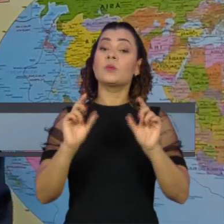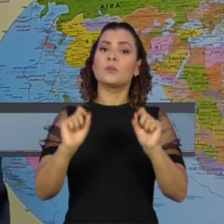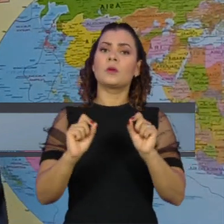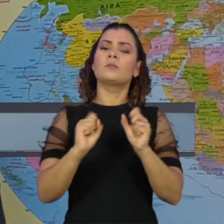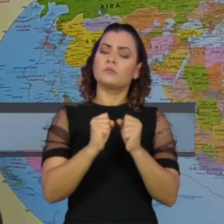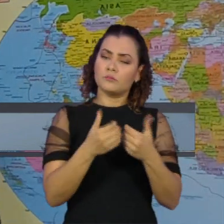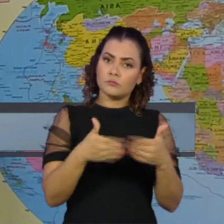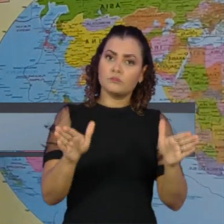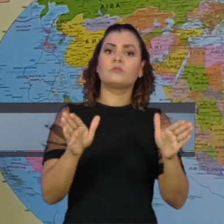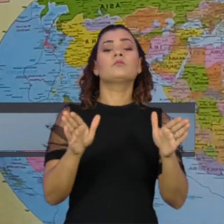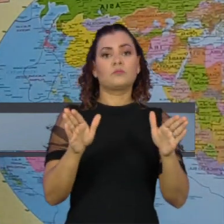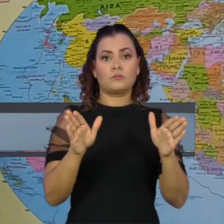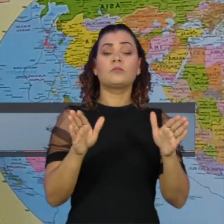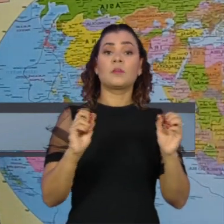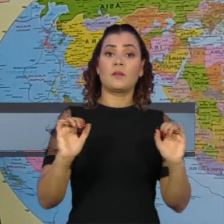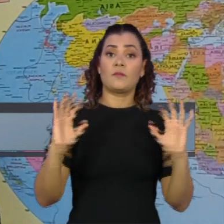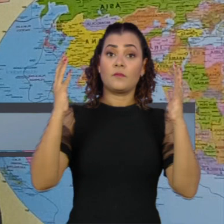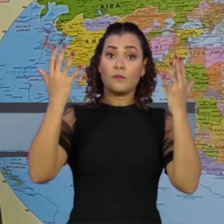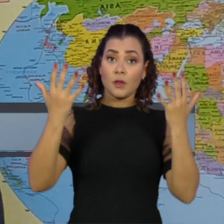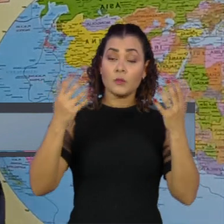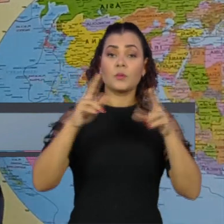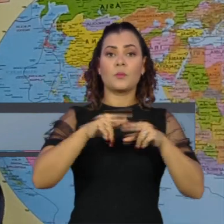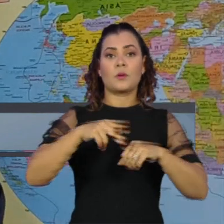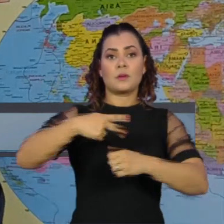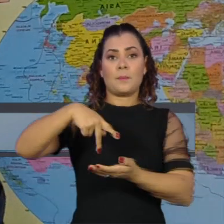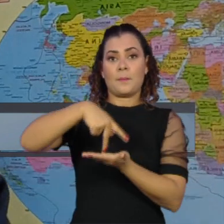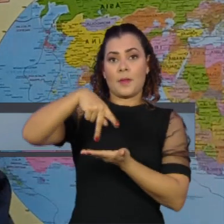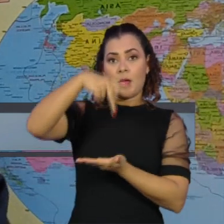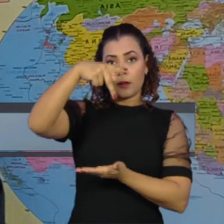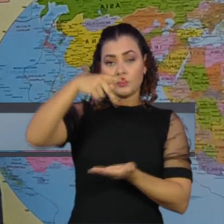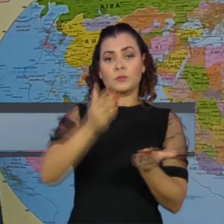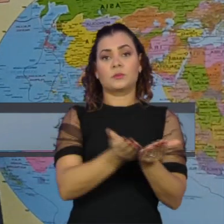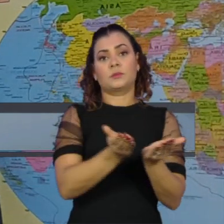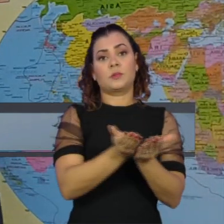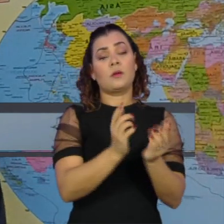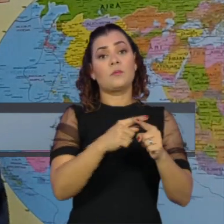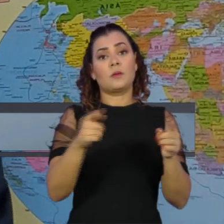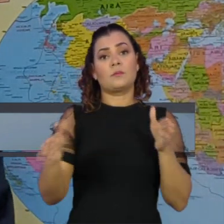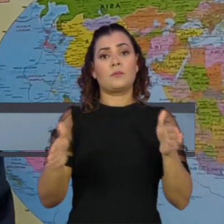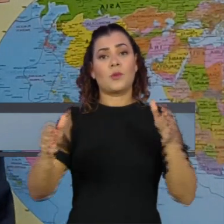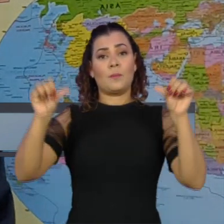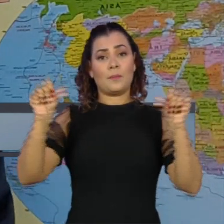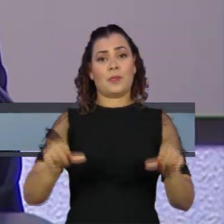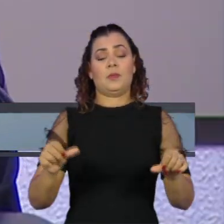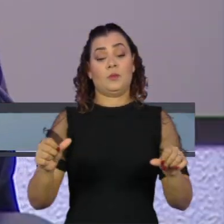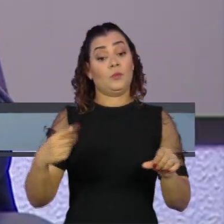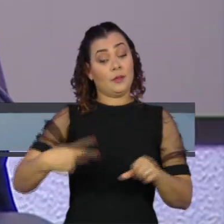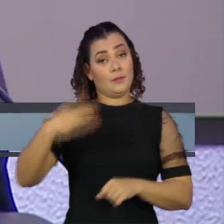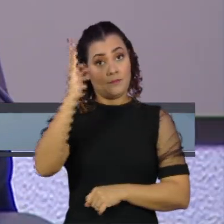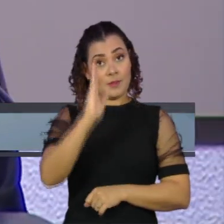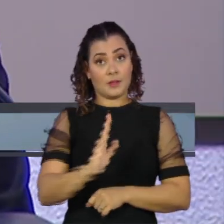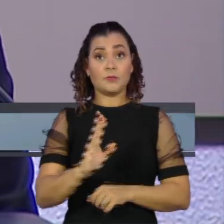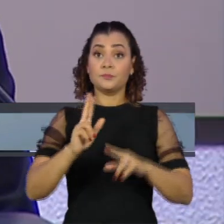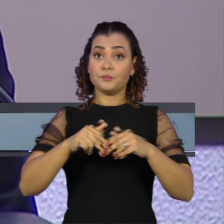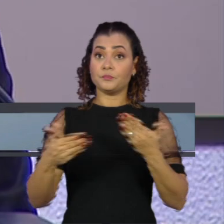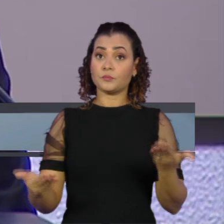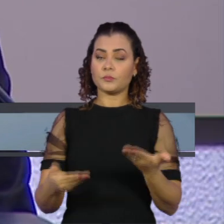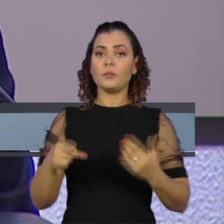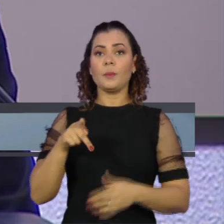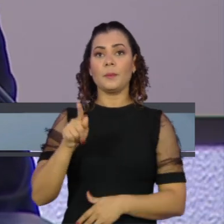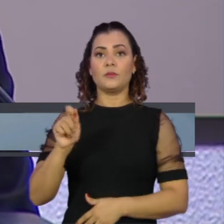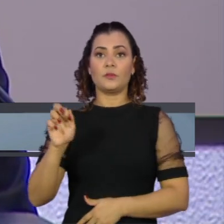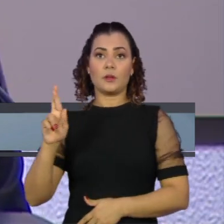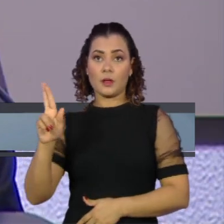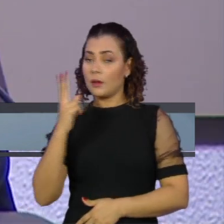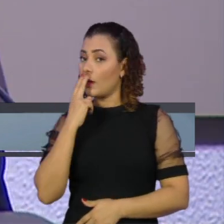realização de eventos públicos de celebração da Páscoa pelos cristãos no pior momento da pandemia no país. Hoje, o procurador-geral da